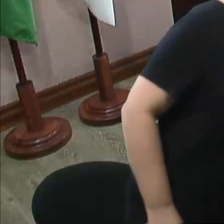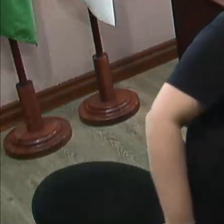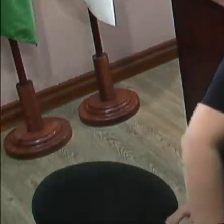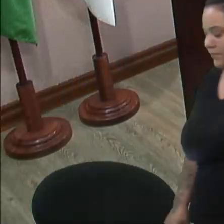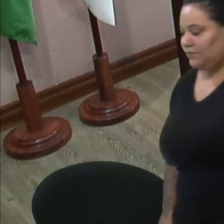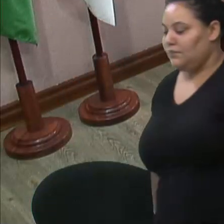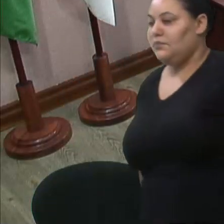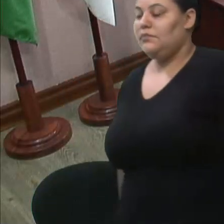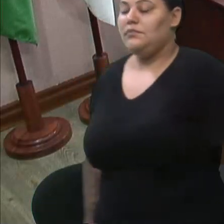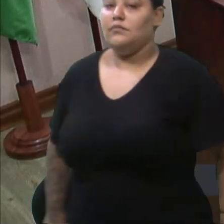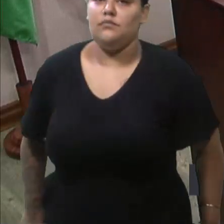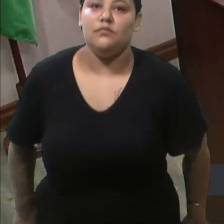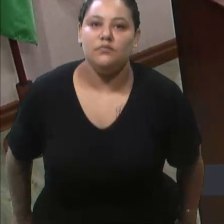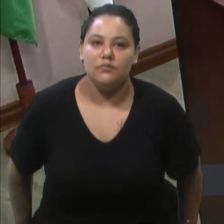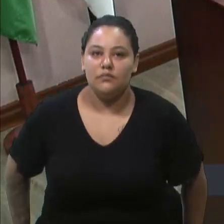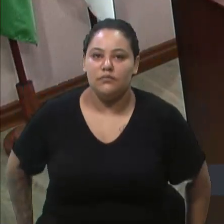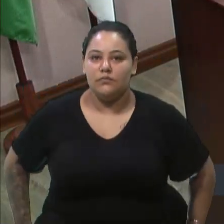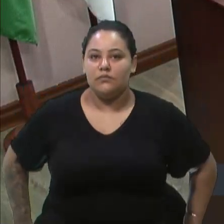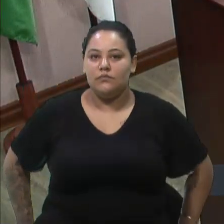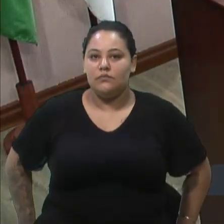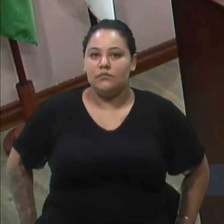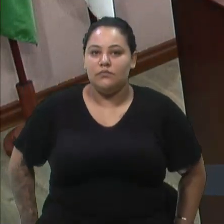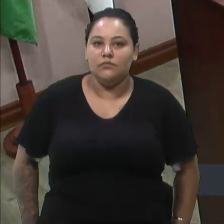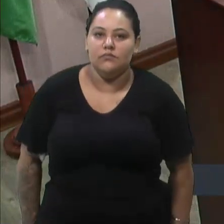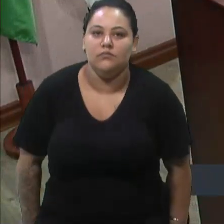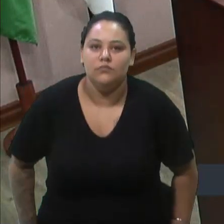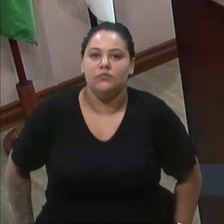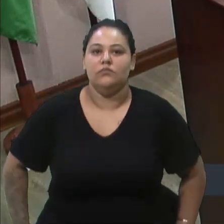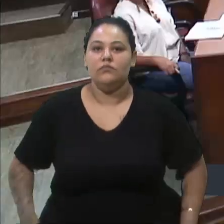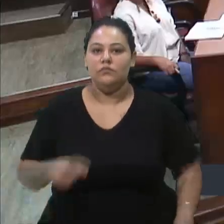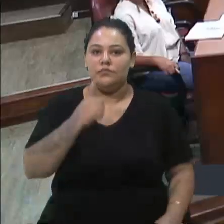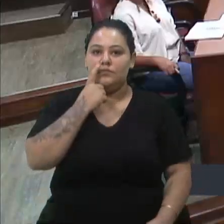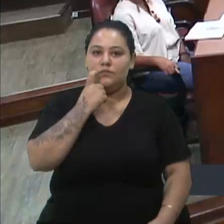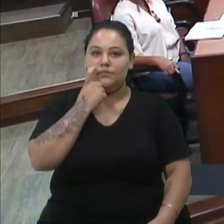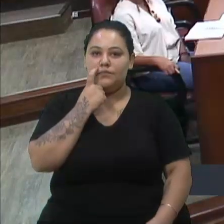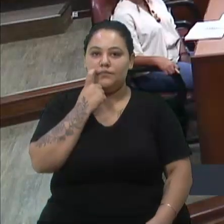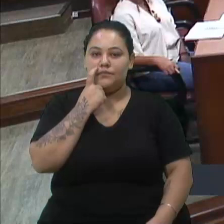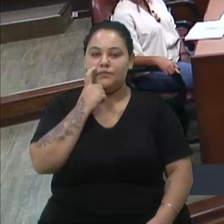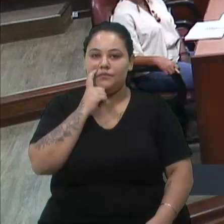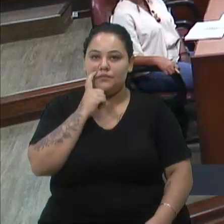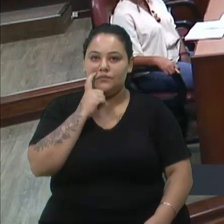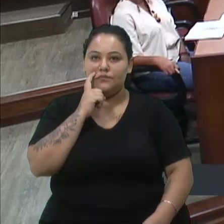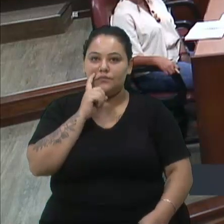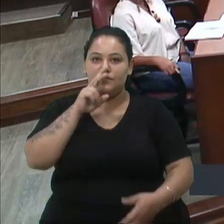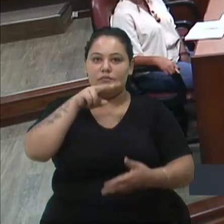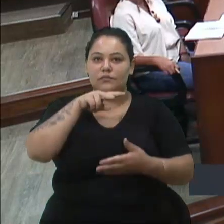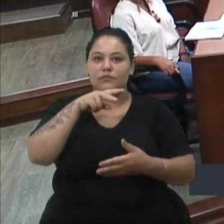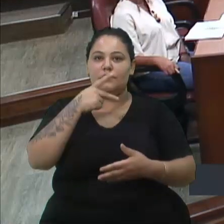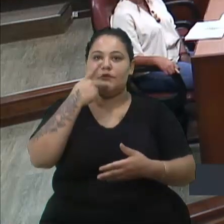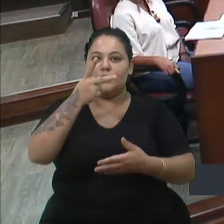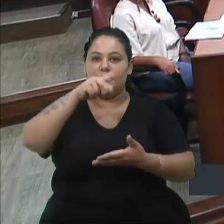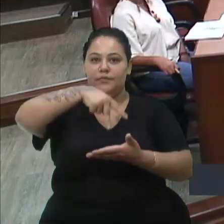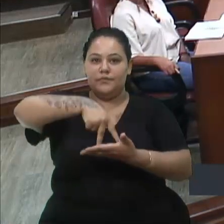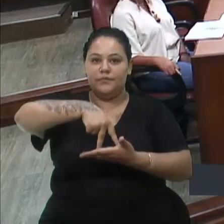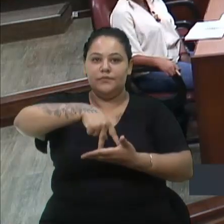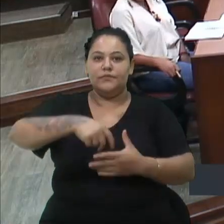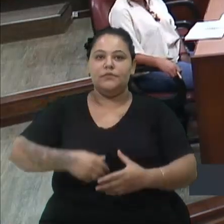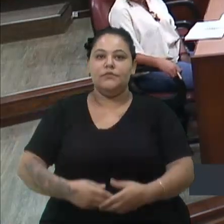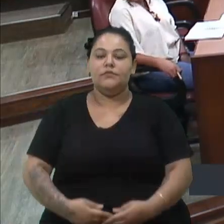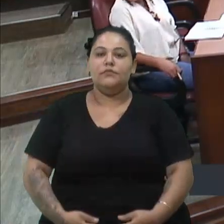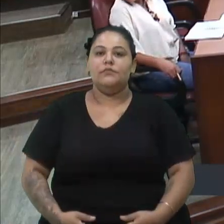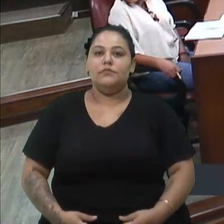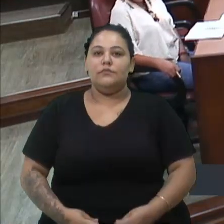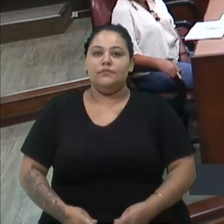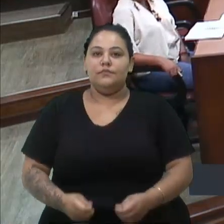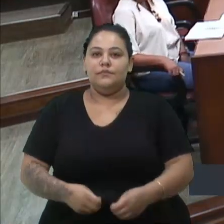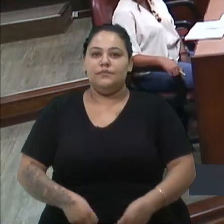Discussão, agora sim, para declarar o voto, Rose Frigieri. Me adiantei. Eu já